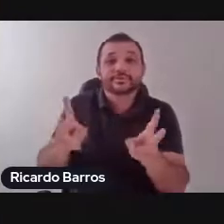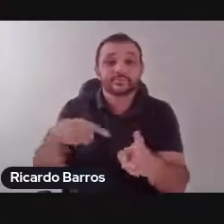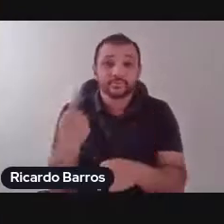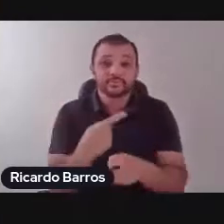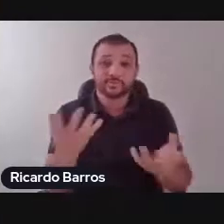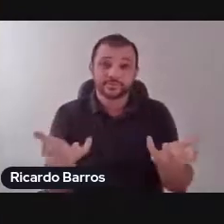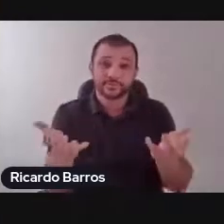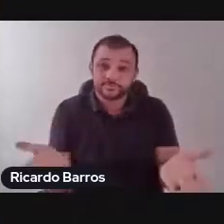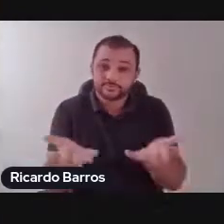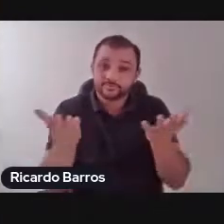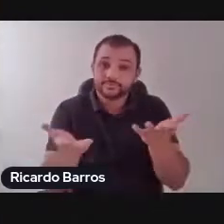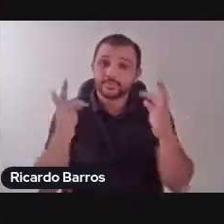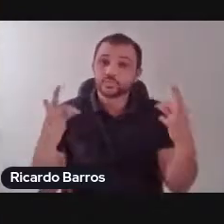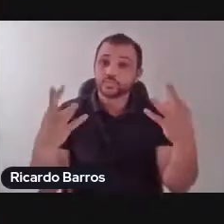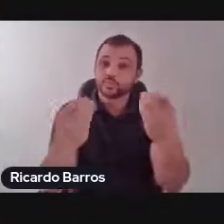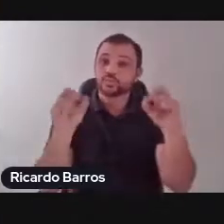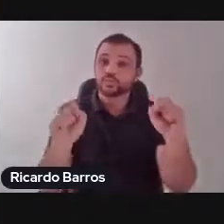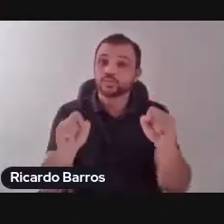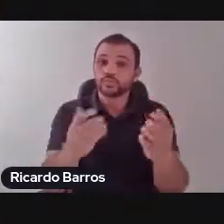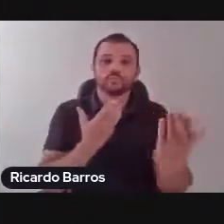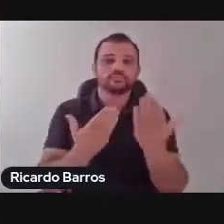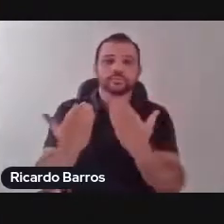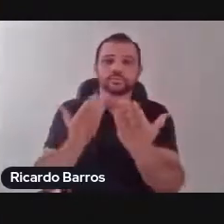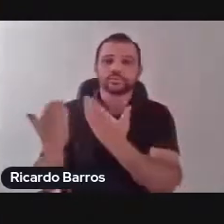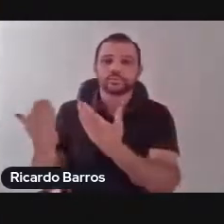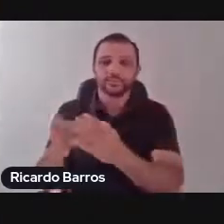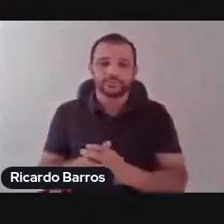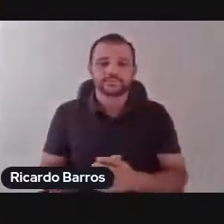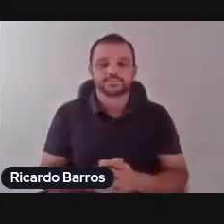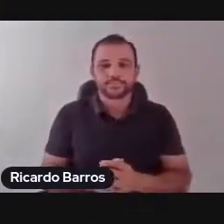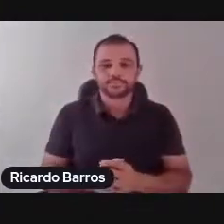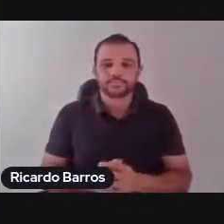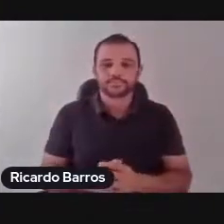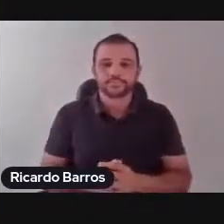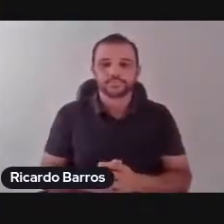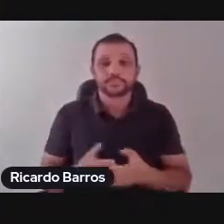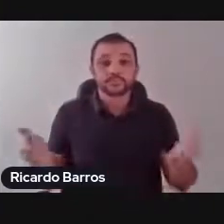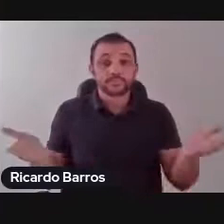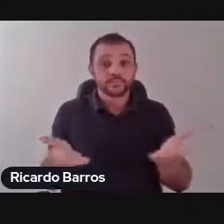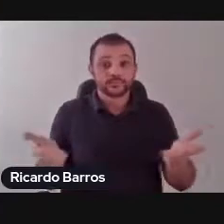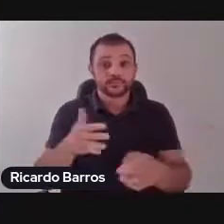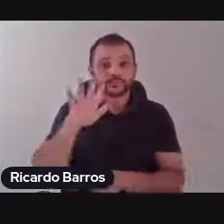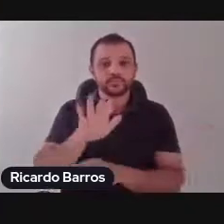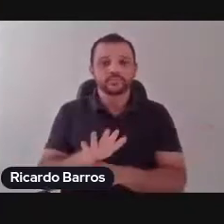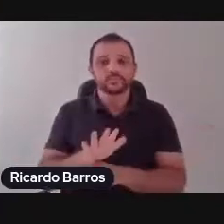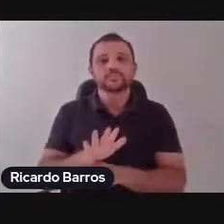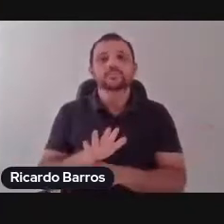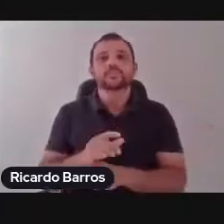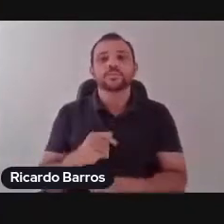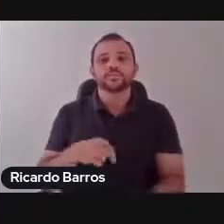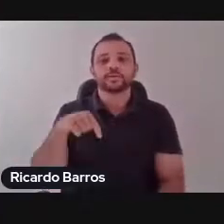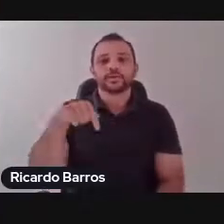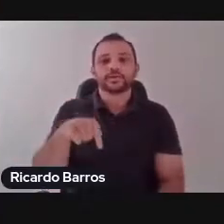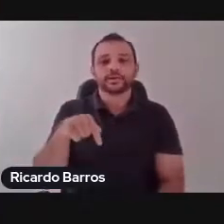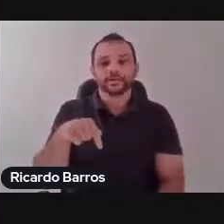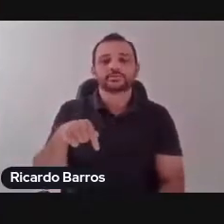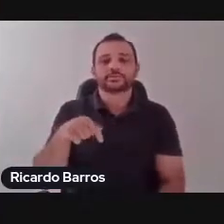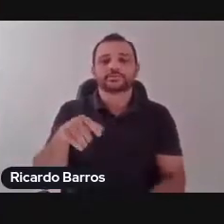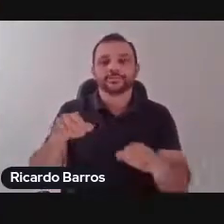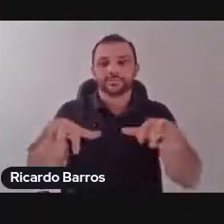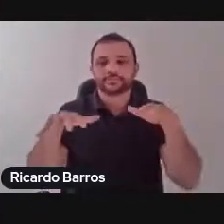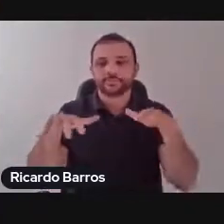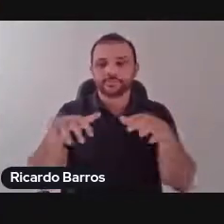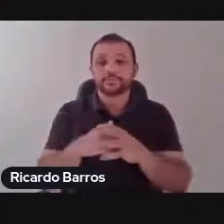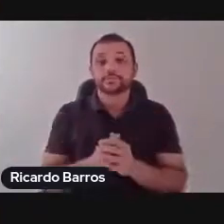todos e todas possam conosco conversar. Bem, na tarde, então, de hoje, no nosso café internacional, coube,